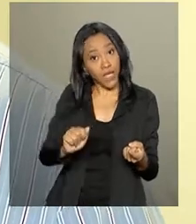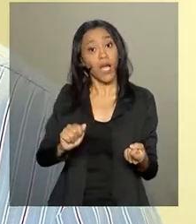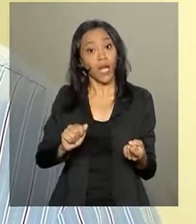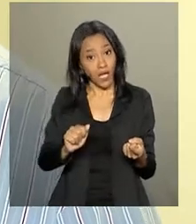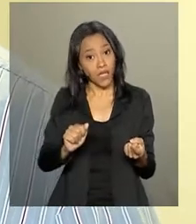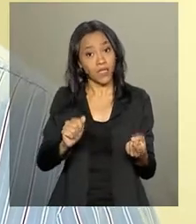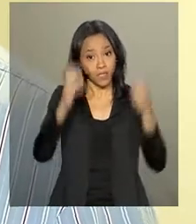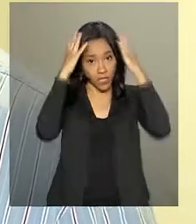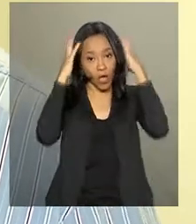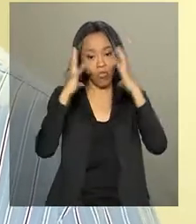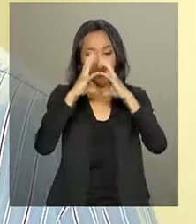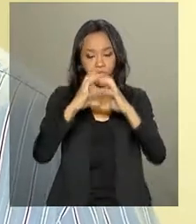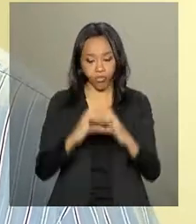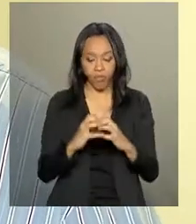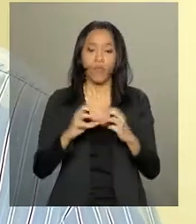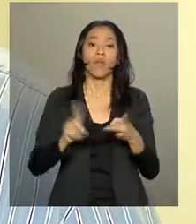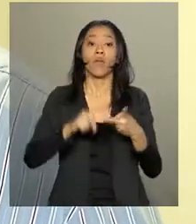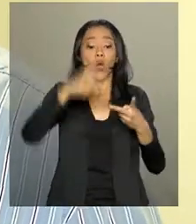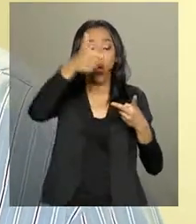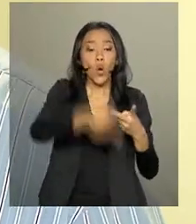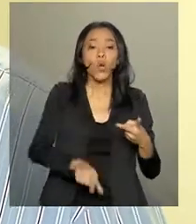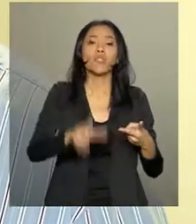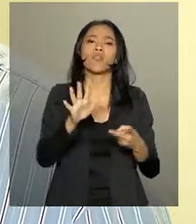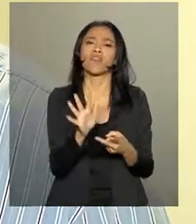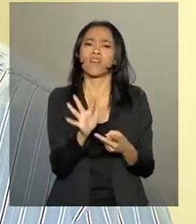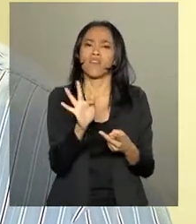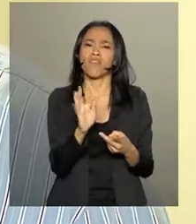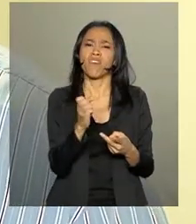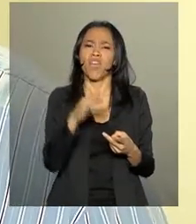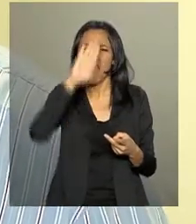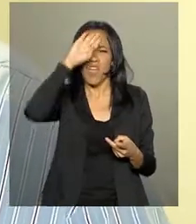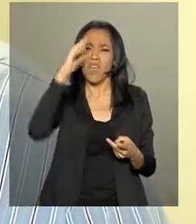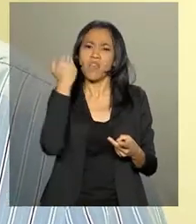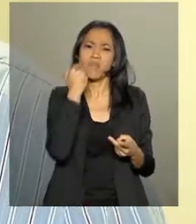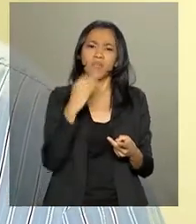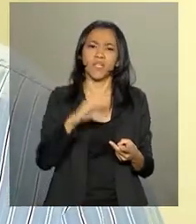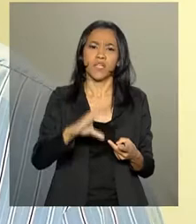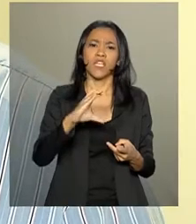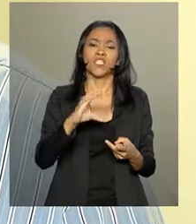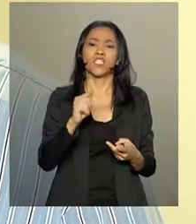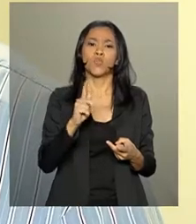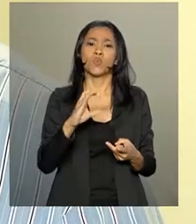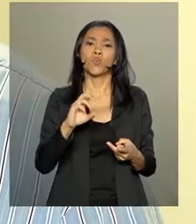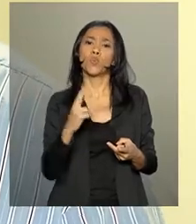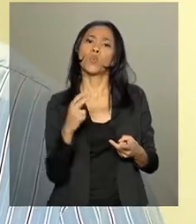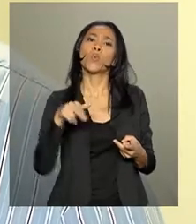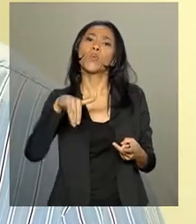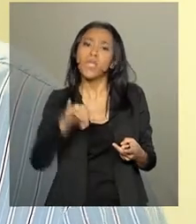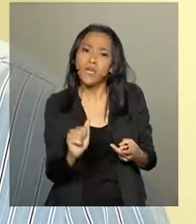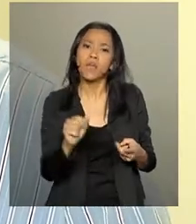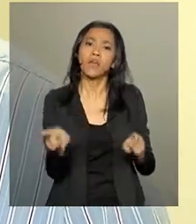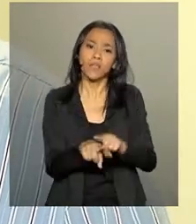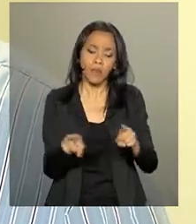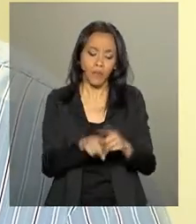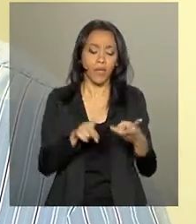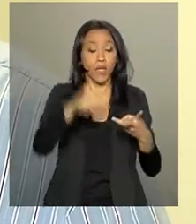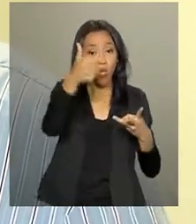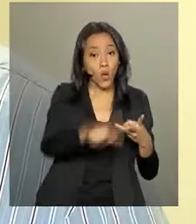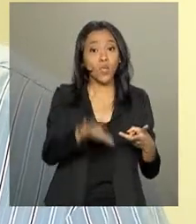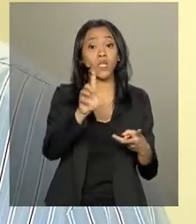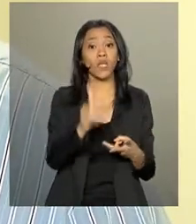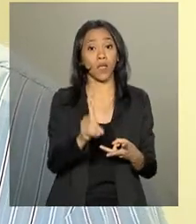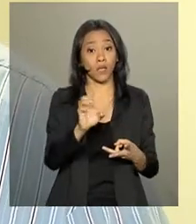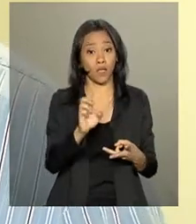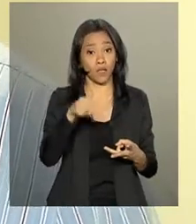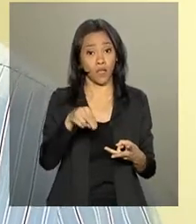da febre chikungunya de 54,7% e até dos casos de dengue com uma redução